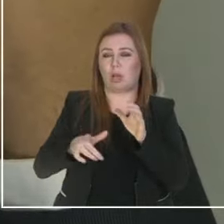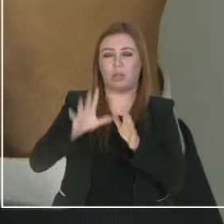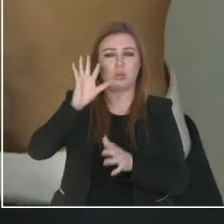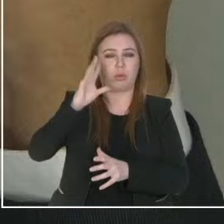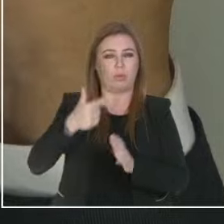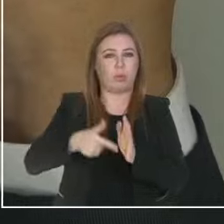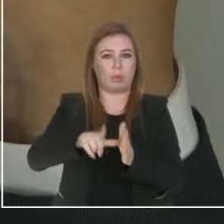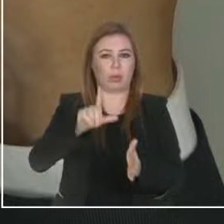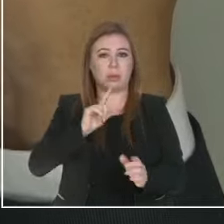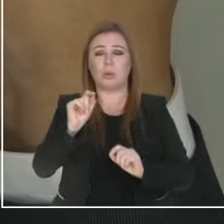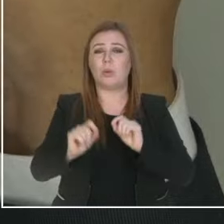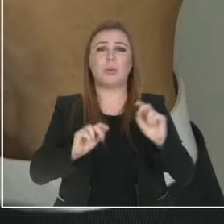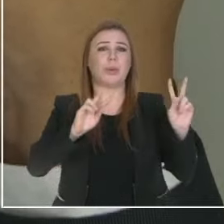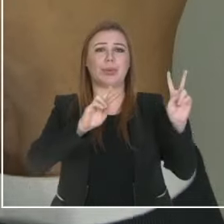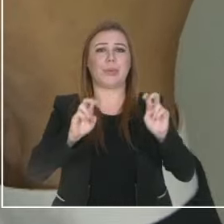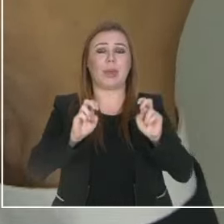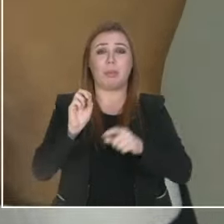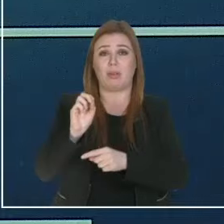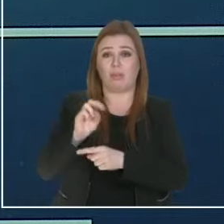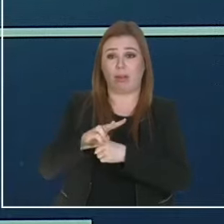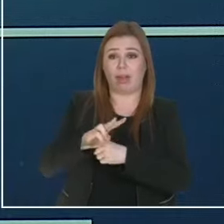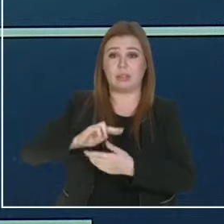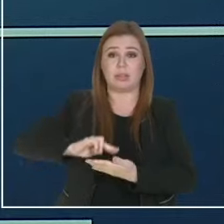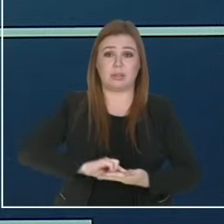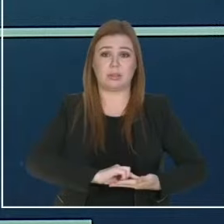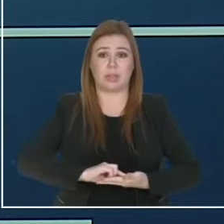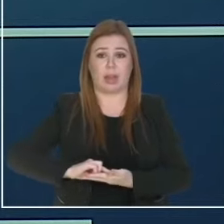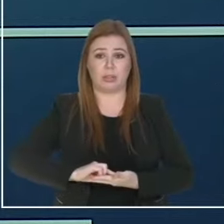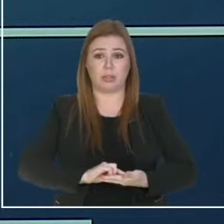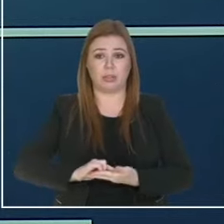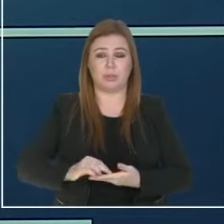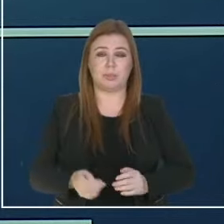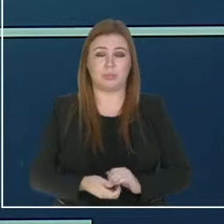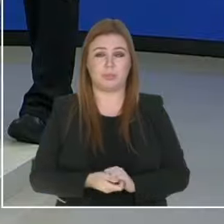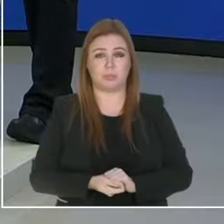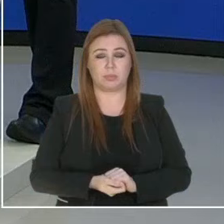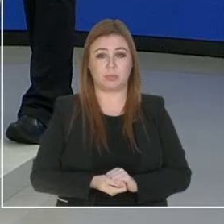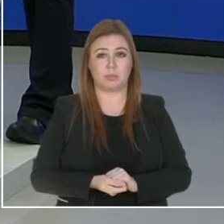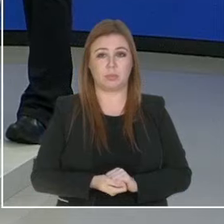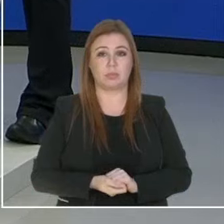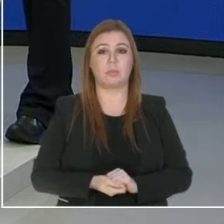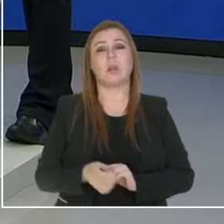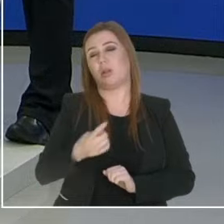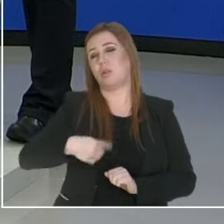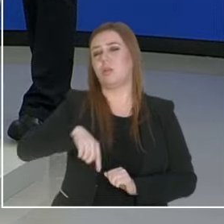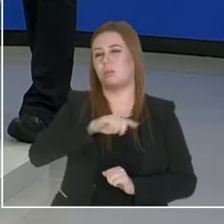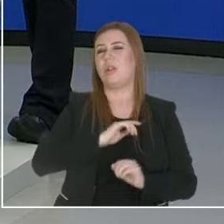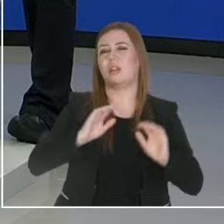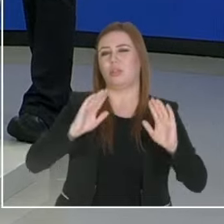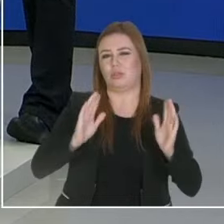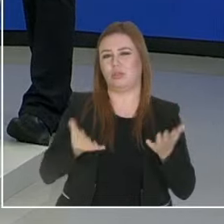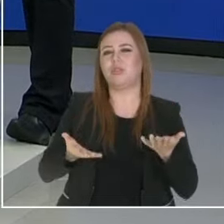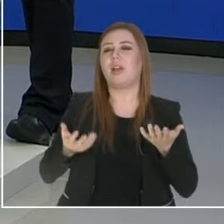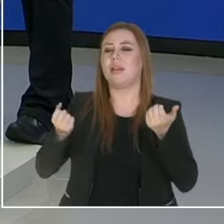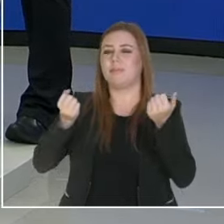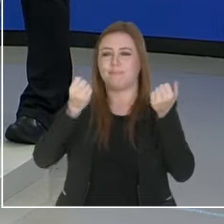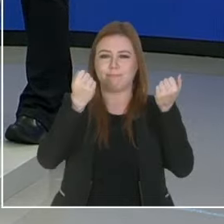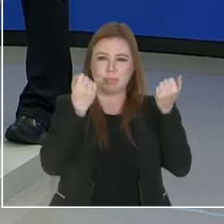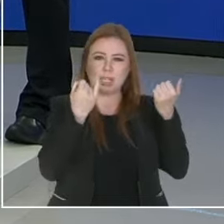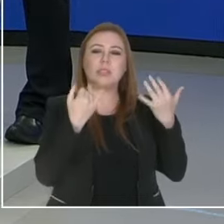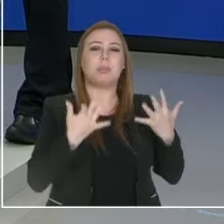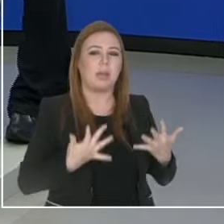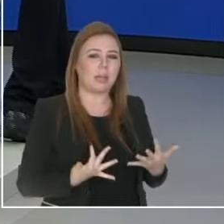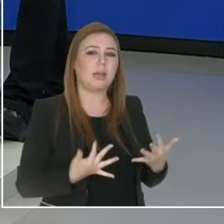vagas em creches. Por favor, candidato. Acho que nós falamos bastante sobre vagas em creches aqui nos